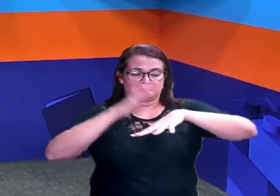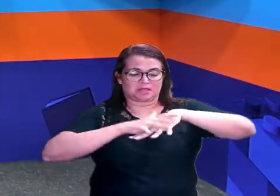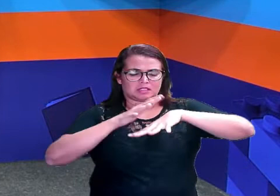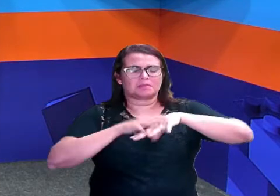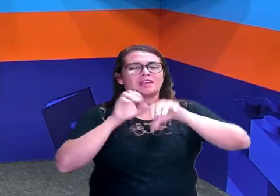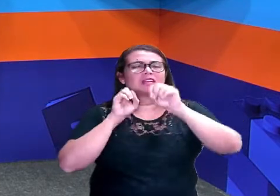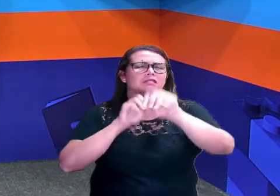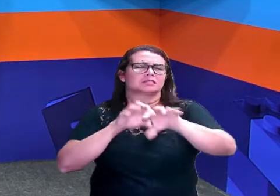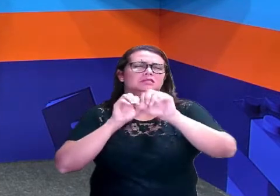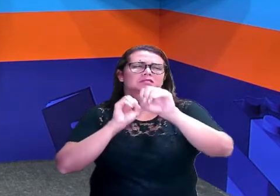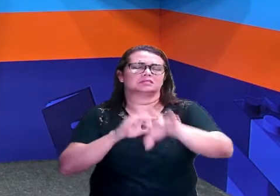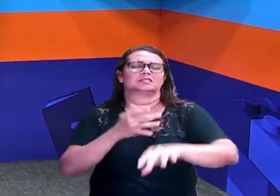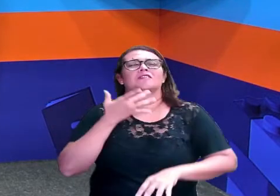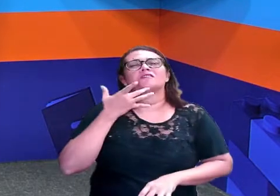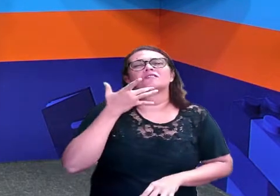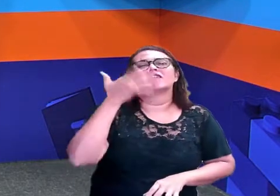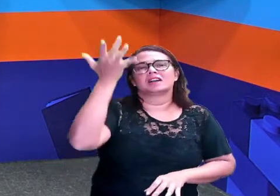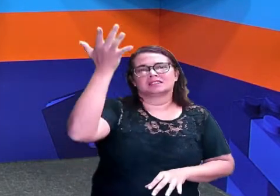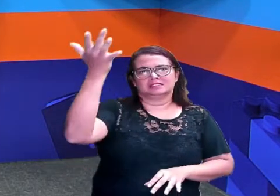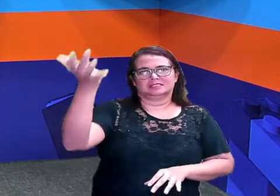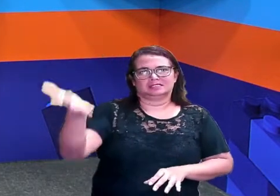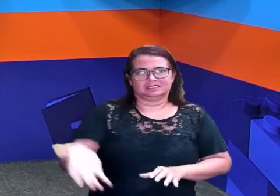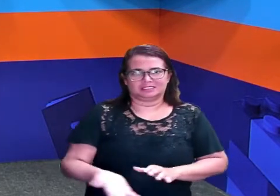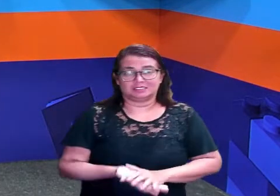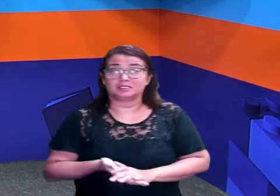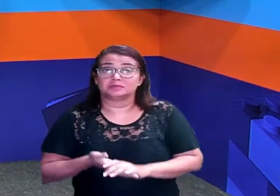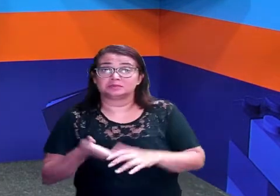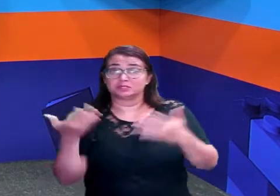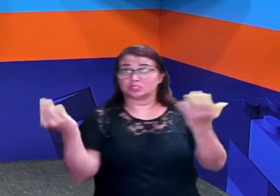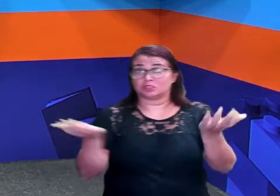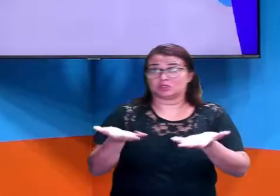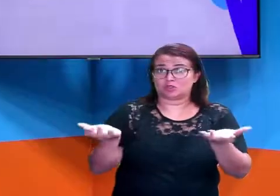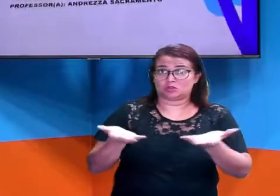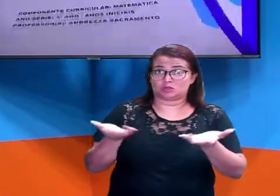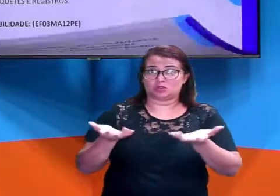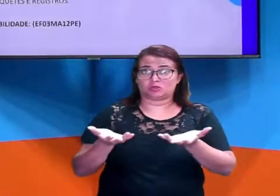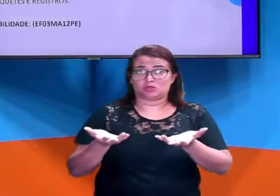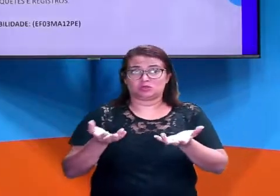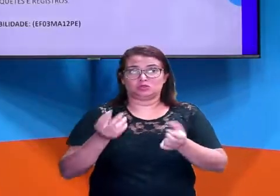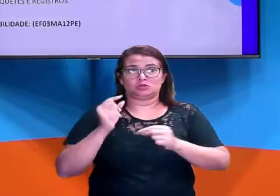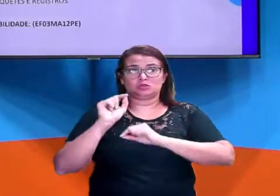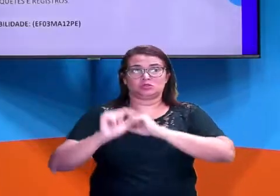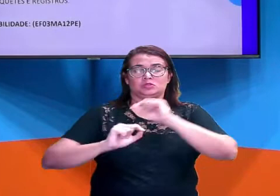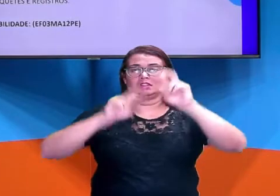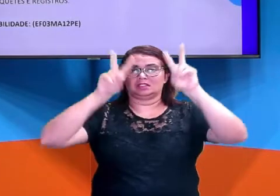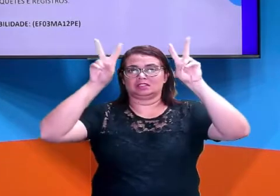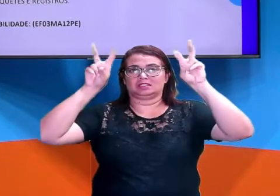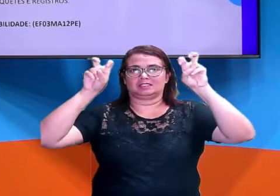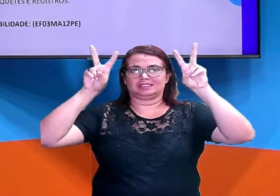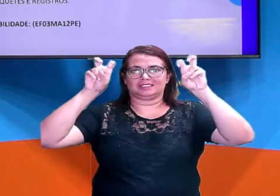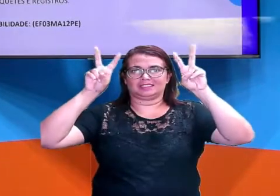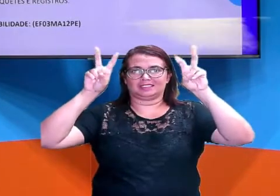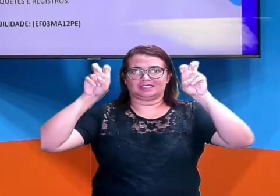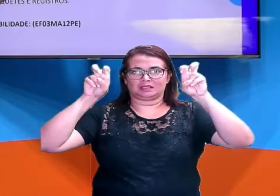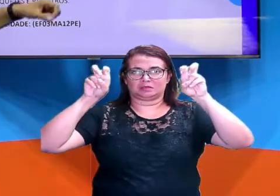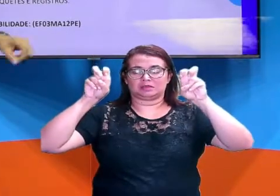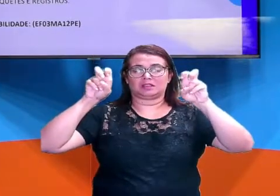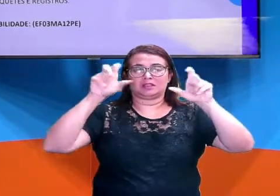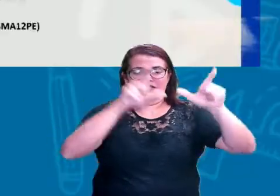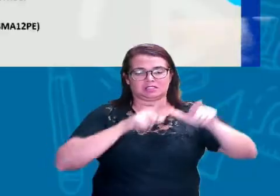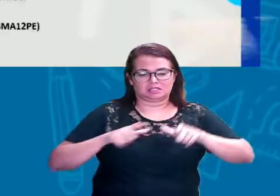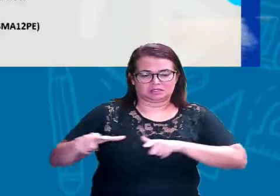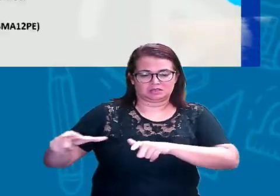matemática. Então hoje a gente vai trabalhar aqui o conteúdo, orientação